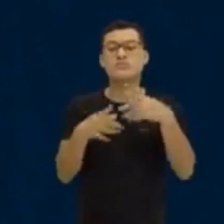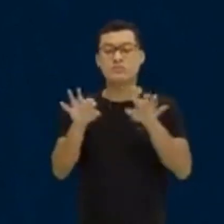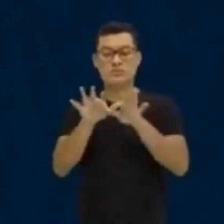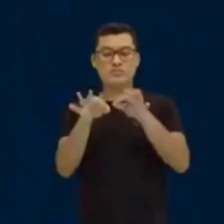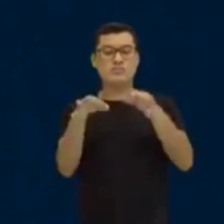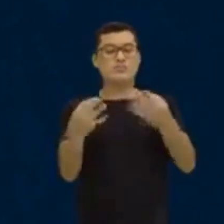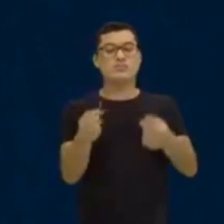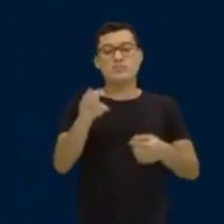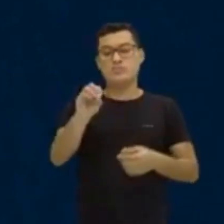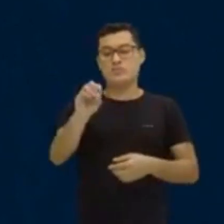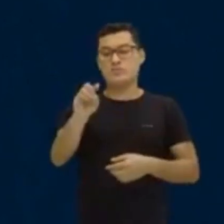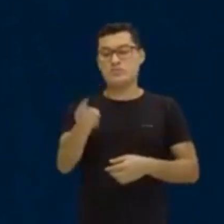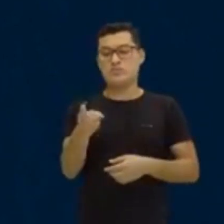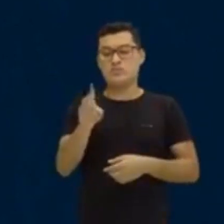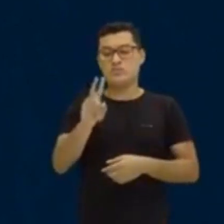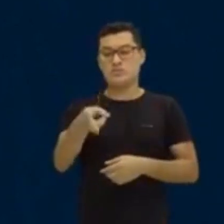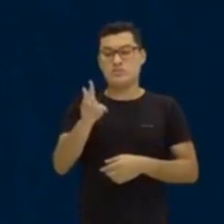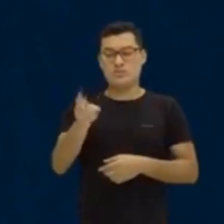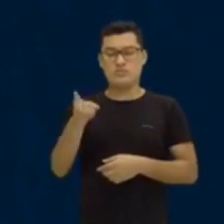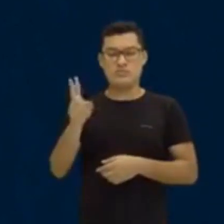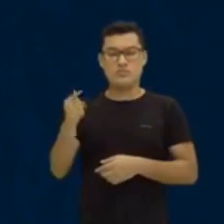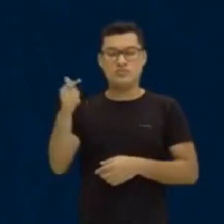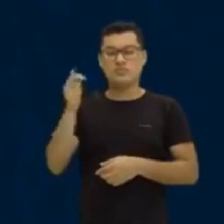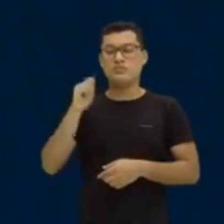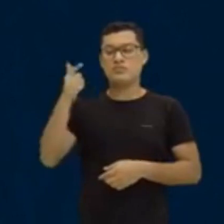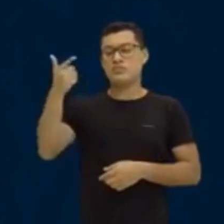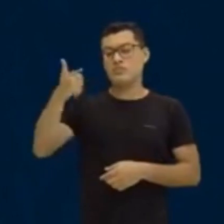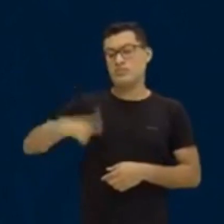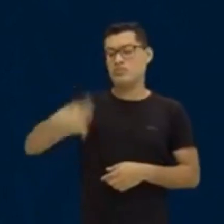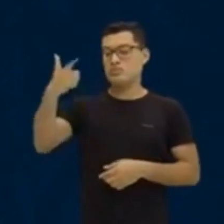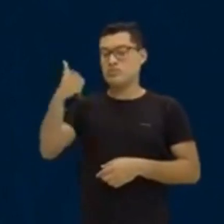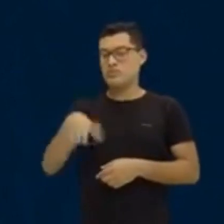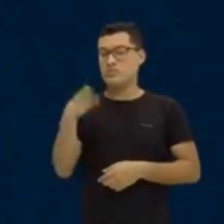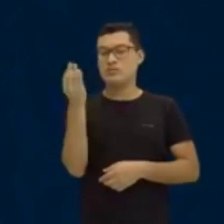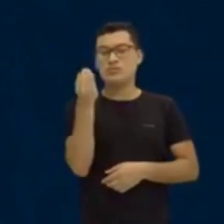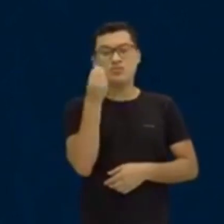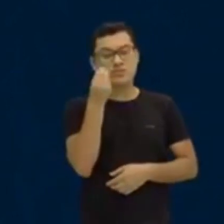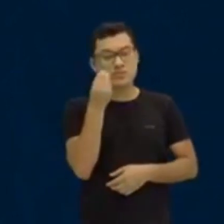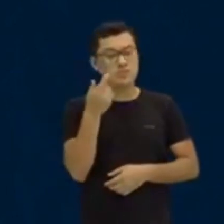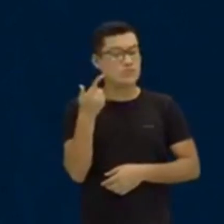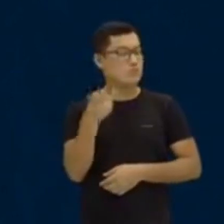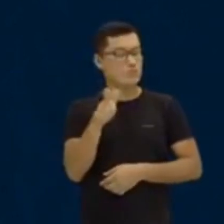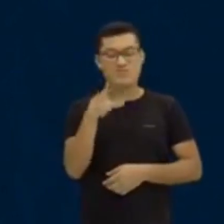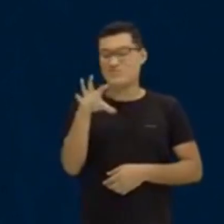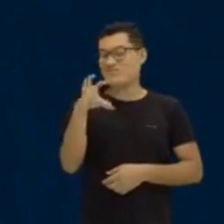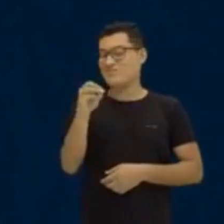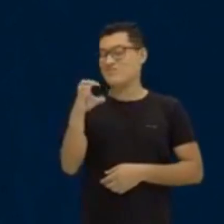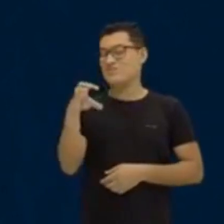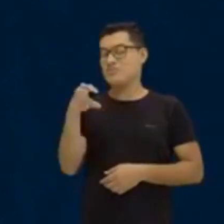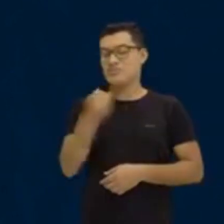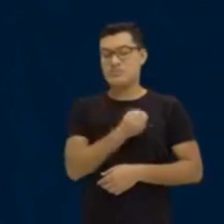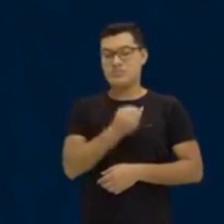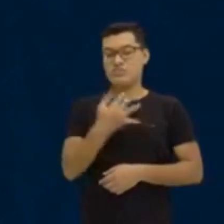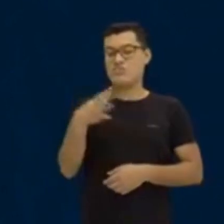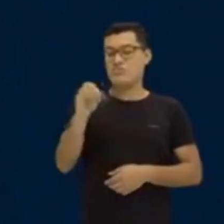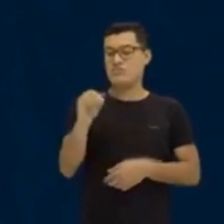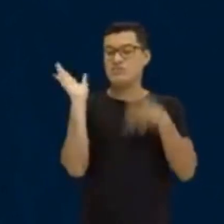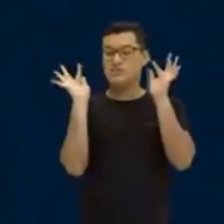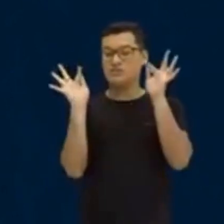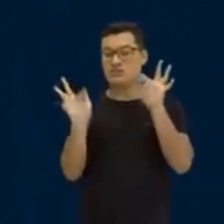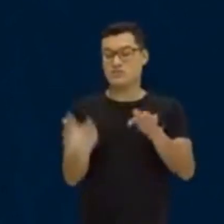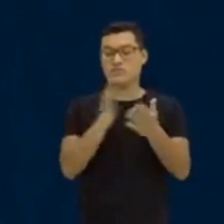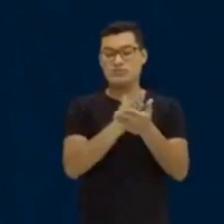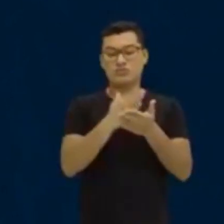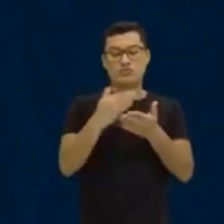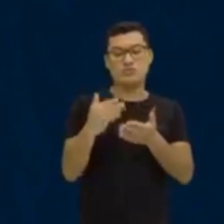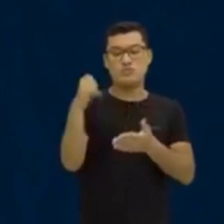Depois da vírgula, já começa a repetir. Repara, não tem aqueles zeros aqui no final. Ó, depois da vírgula, já começa